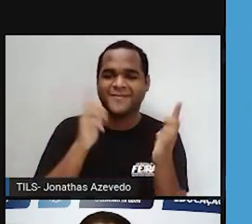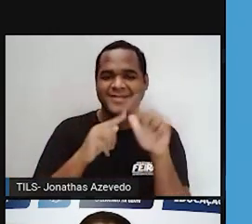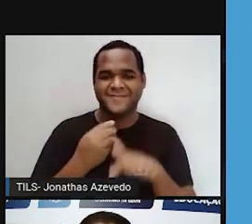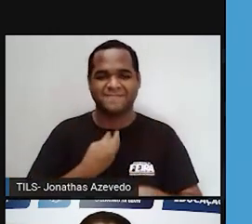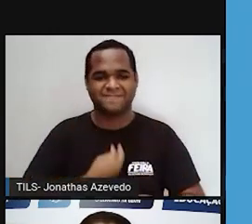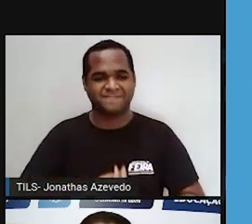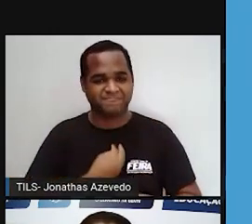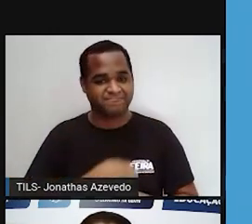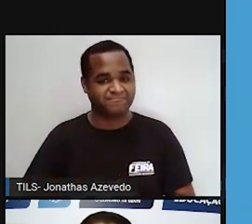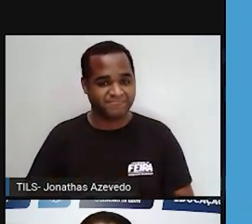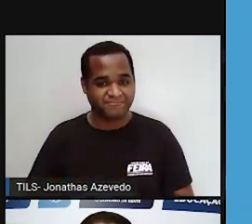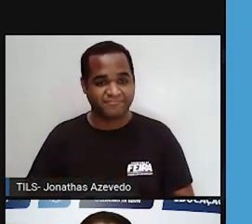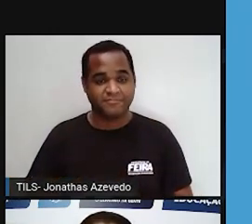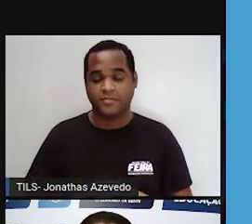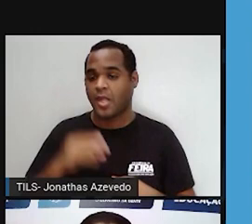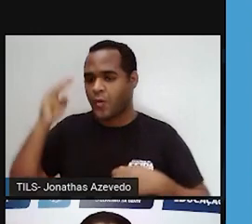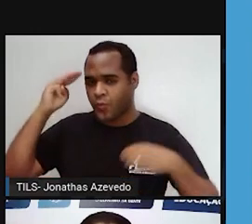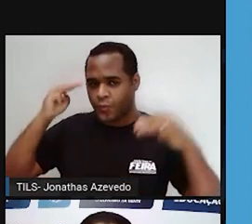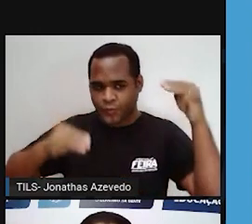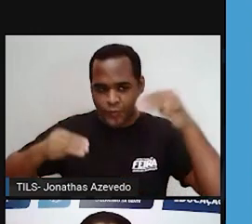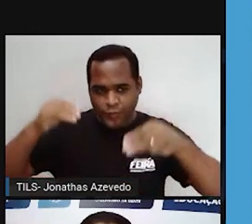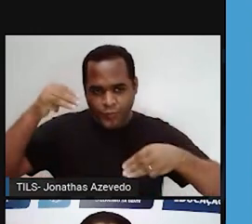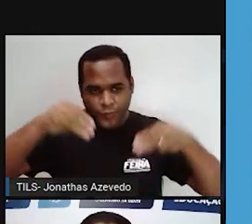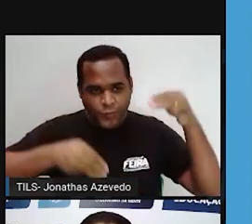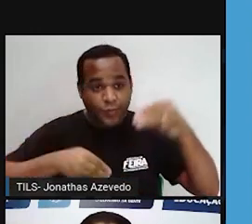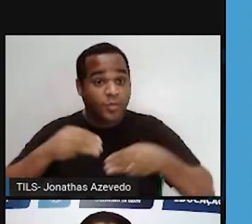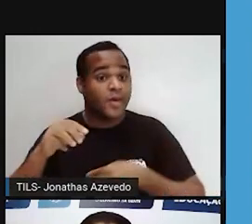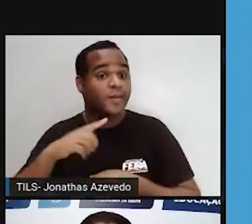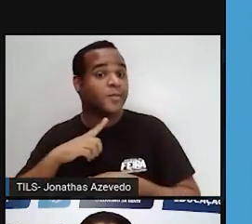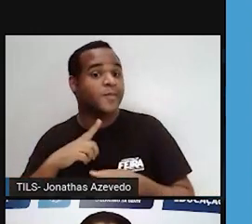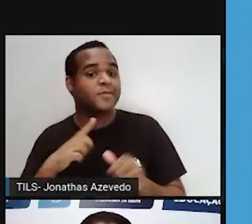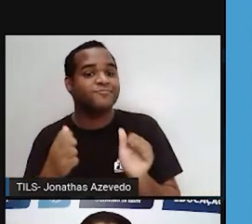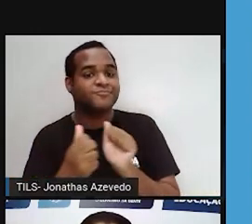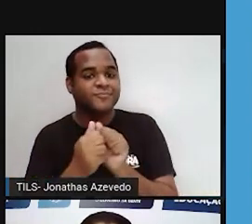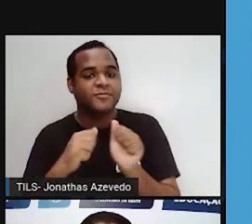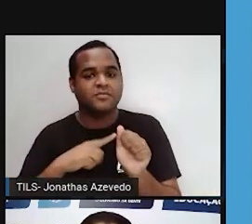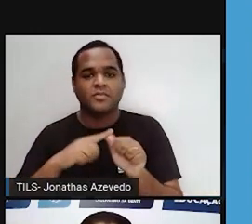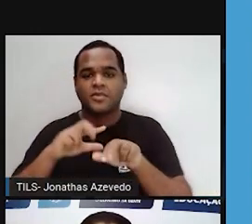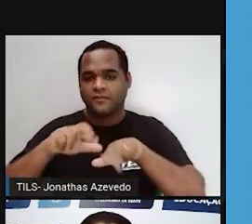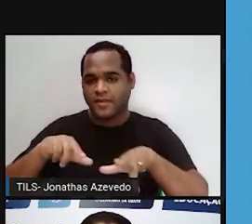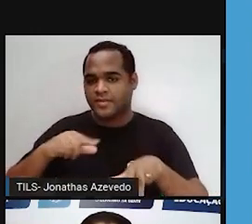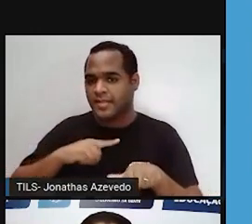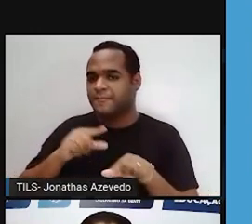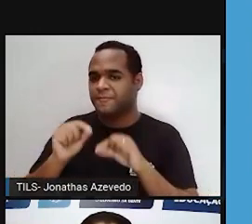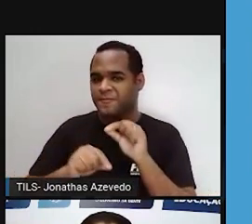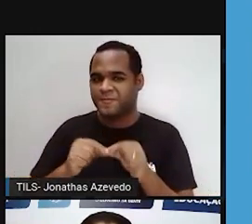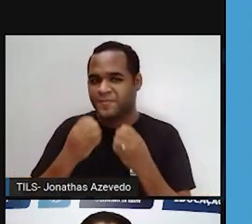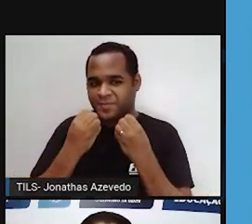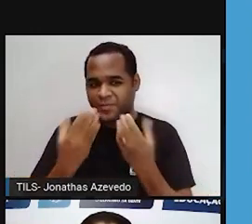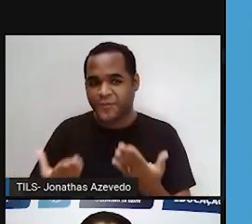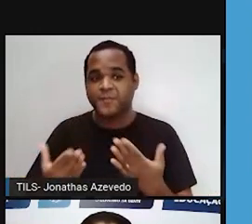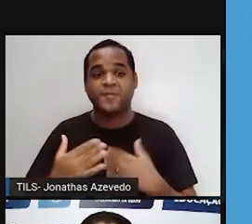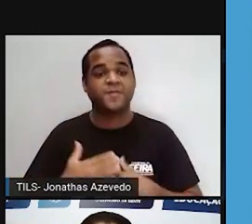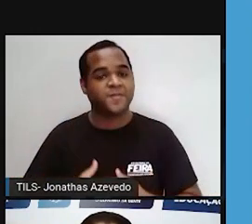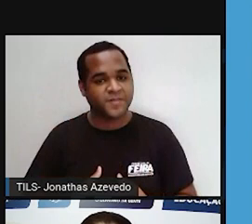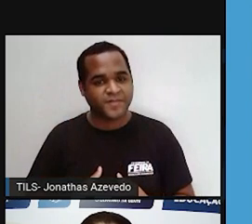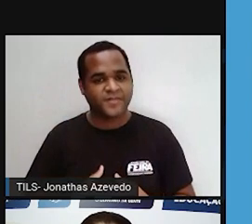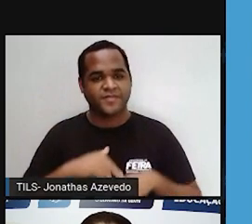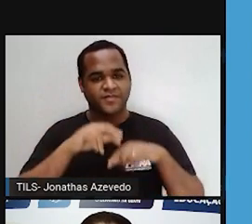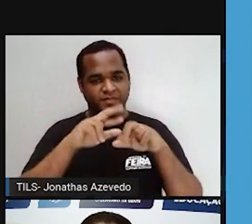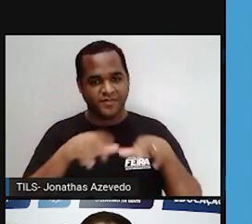Por exemplo, os ursos polares são alvos de camuflagem no ambiente do Polo Norte. Se esses meios forem